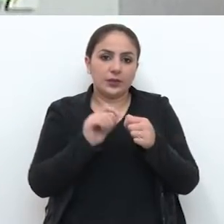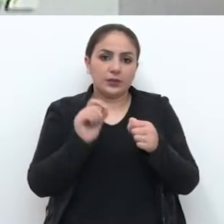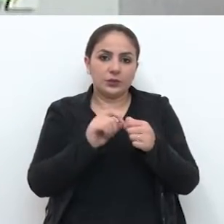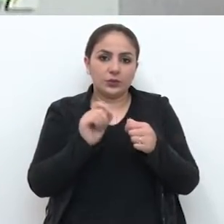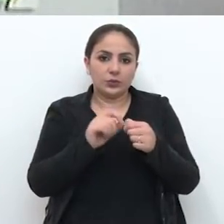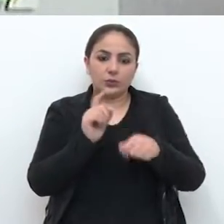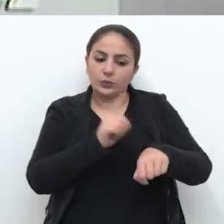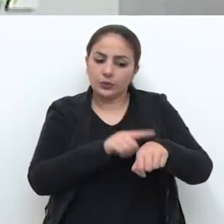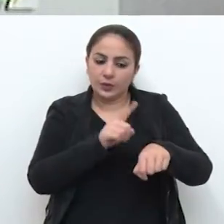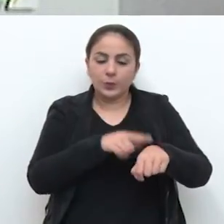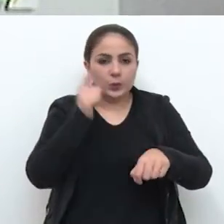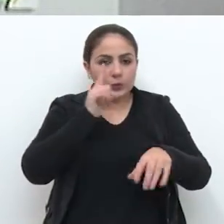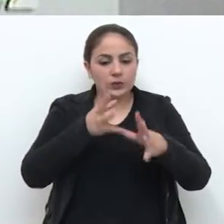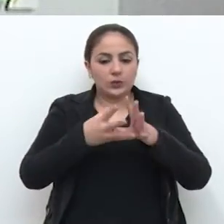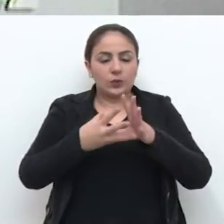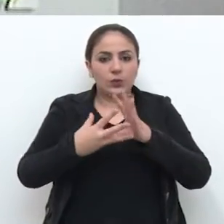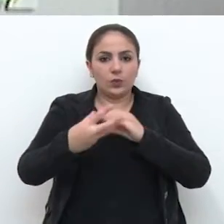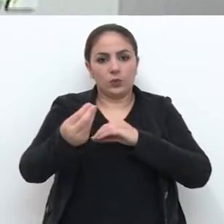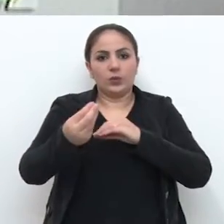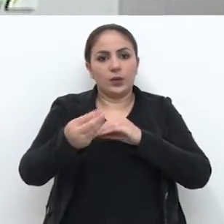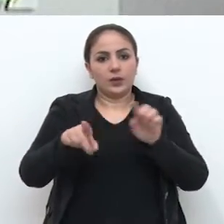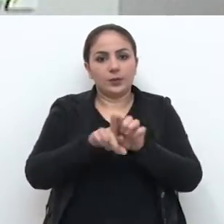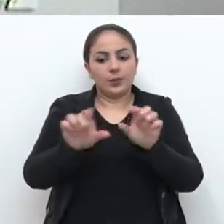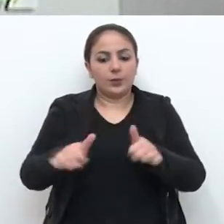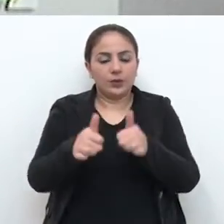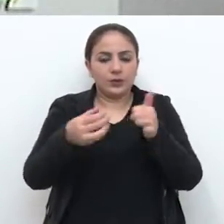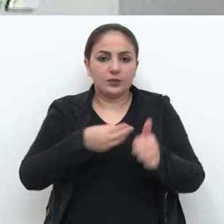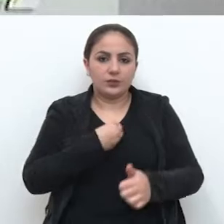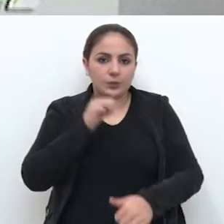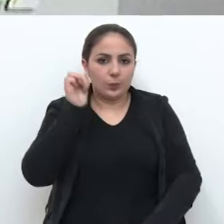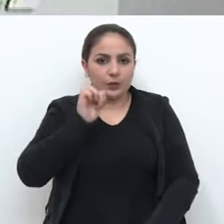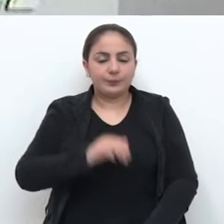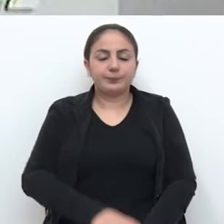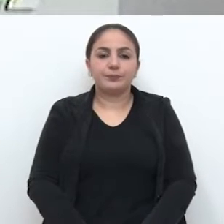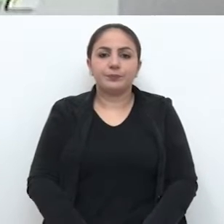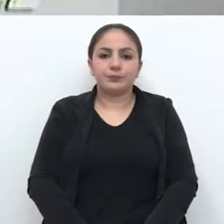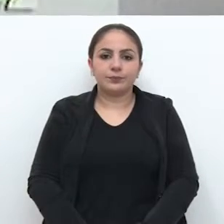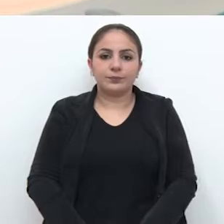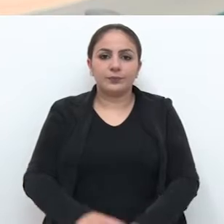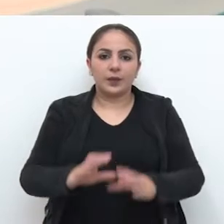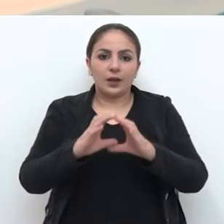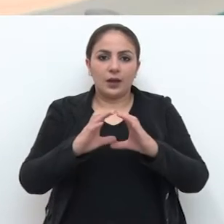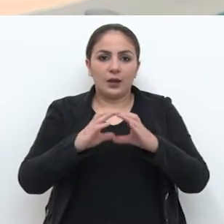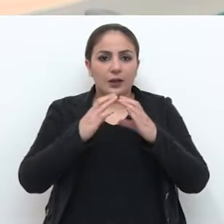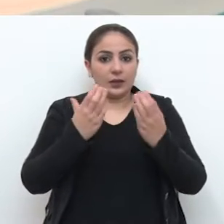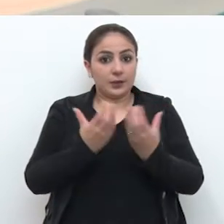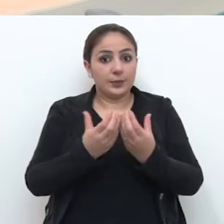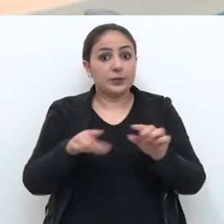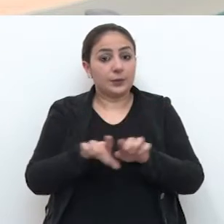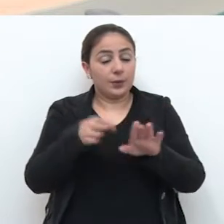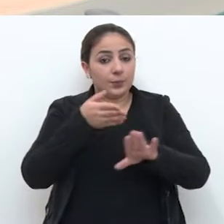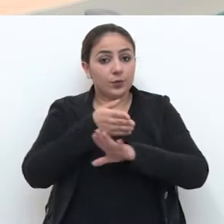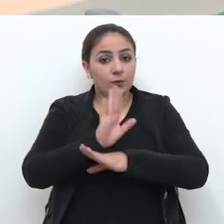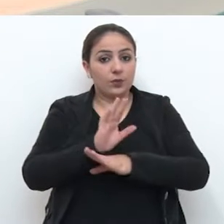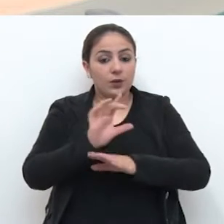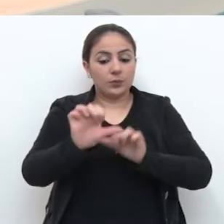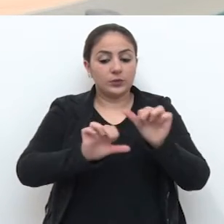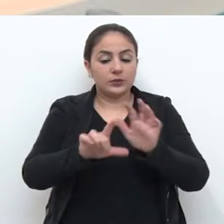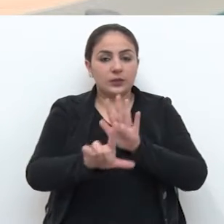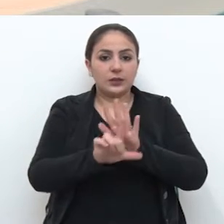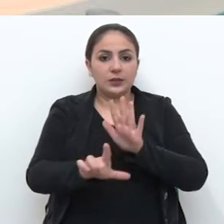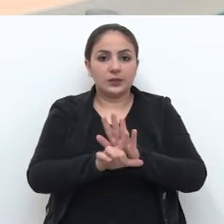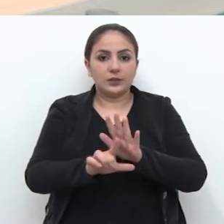necessário, seja feito a tempo de curar e dar a qualidade de vida que as mulheres precisam. A Câmara aprovou ainda a